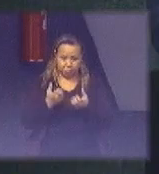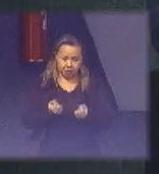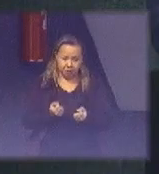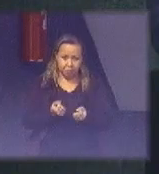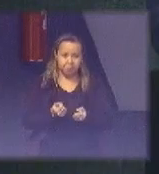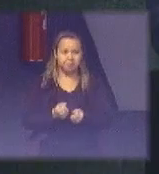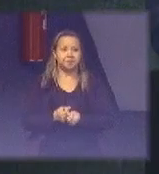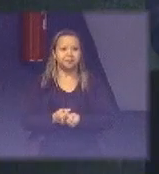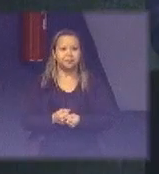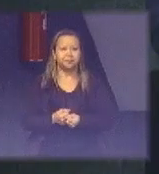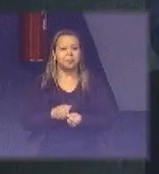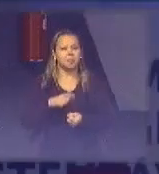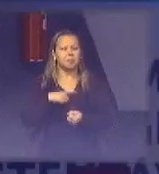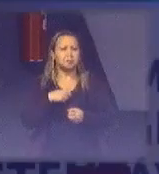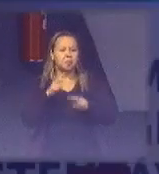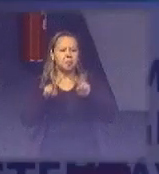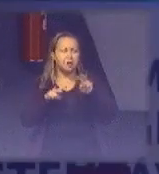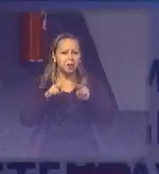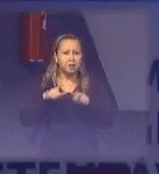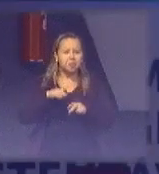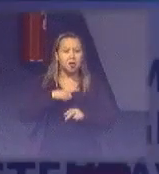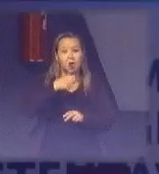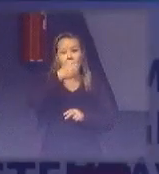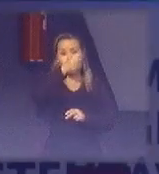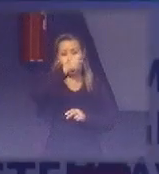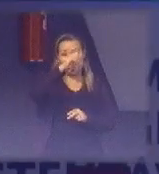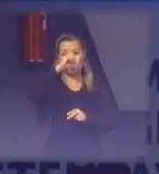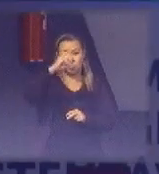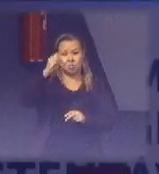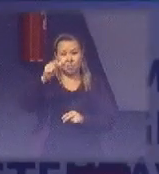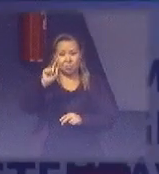800 gramas, 0,8 quilos.